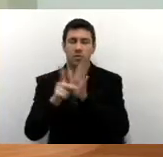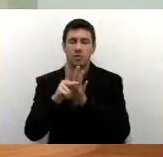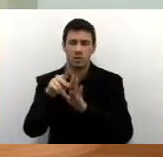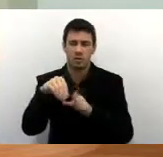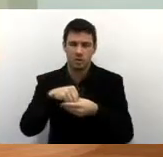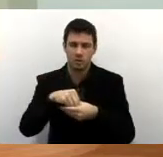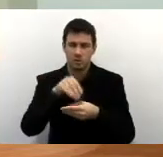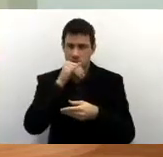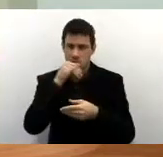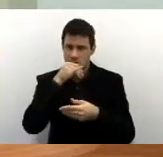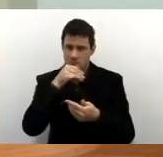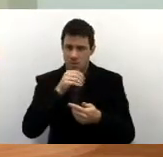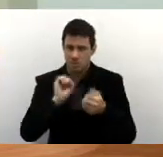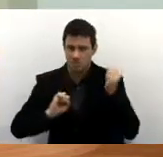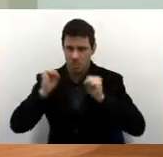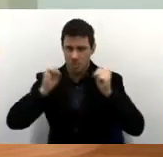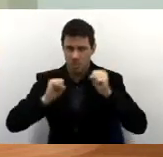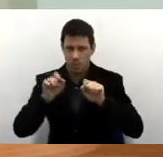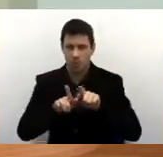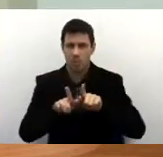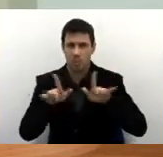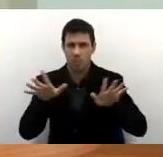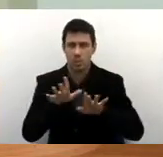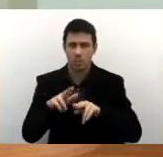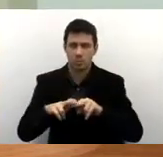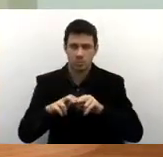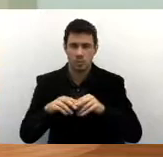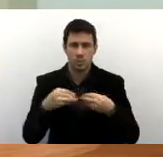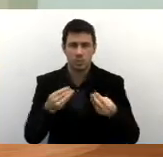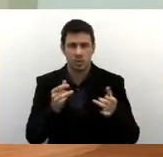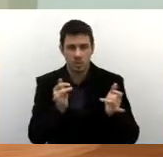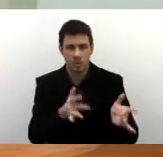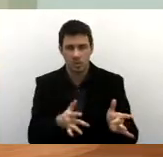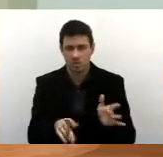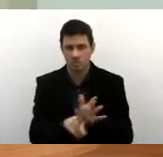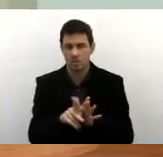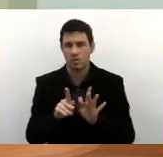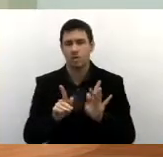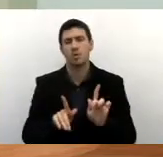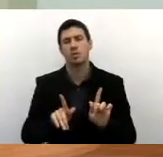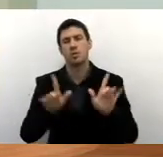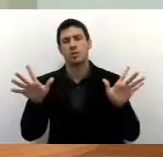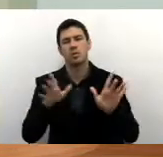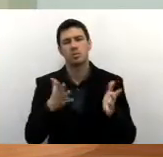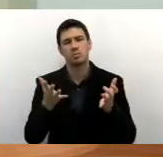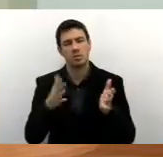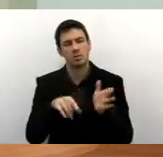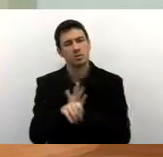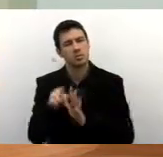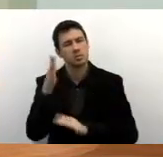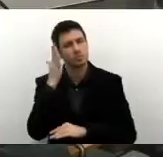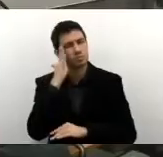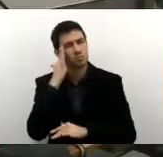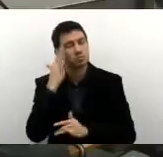que estão aqui em Guarulhos, que temos muitas empresas também deixando nossa cidade. Então, minha pergunta é sobre esse sentido. Obrigado.